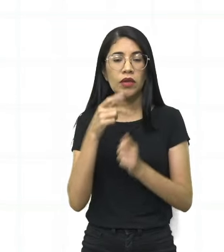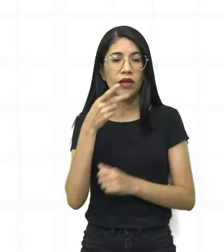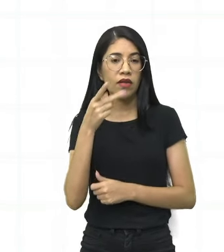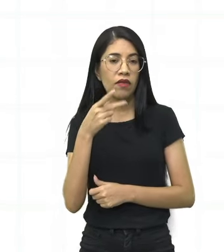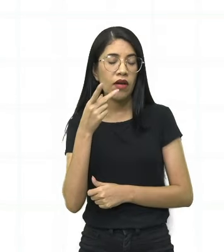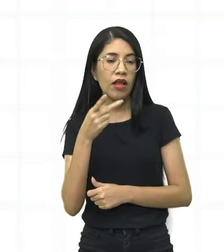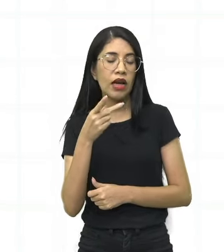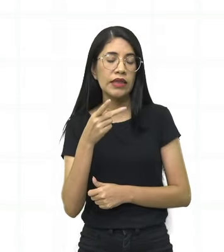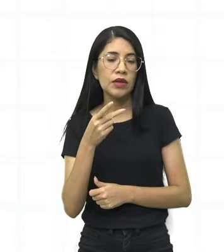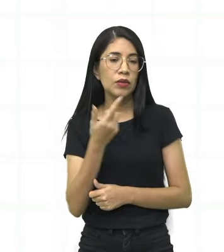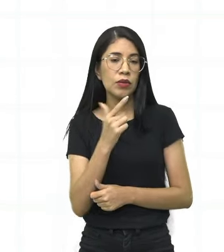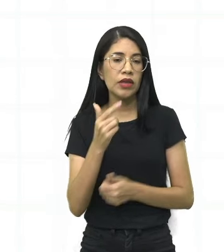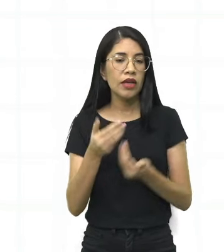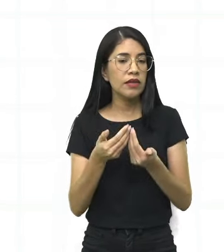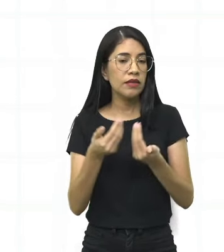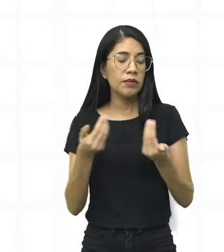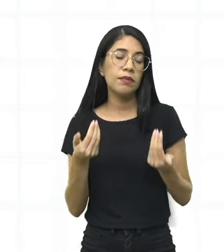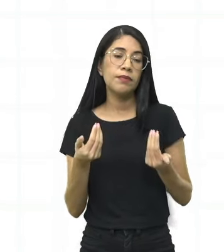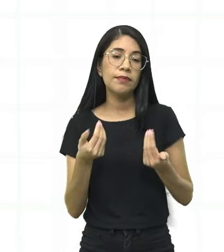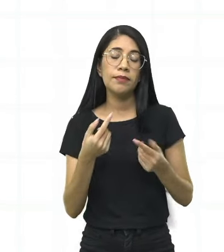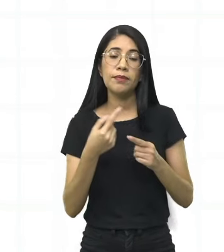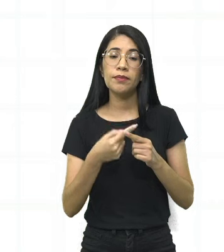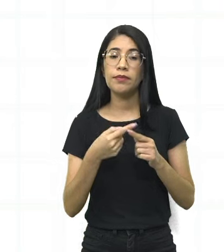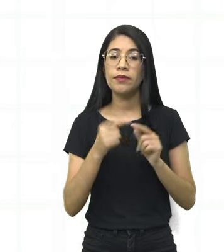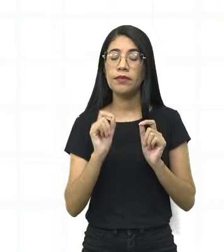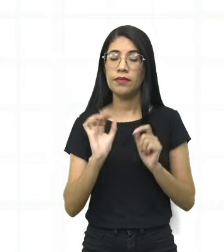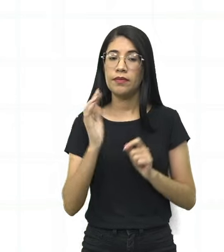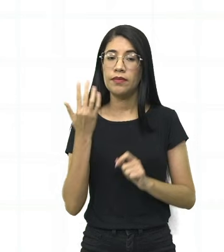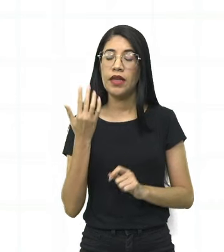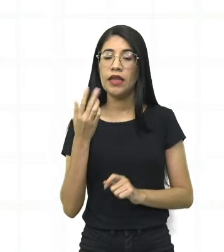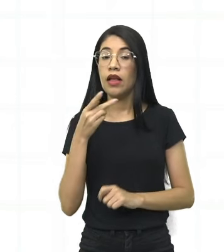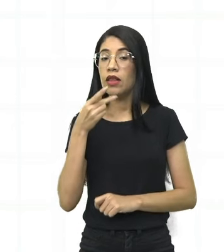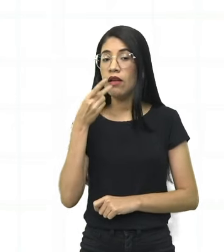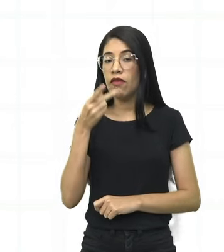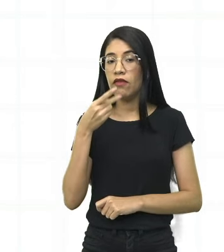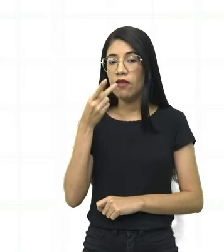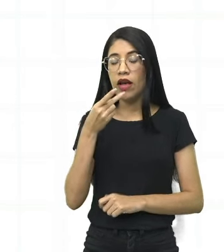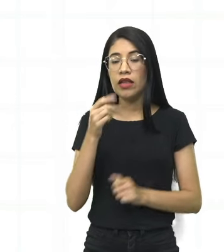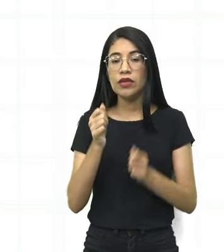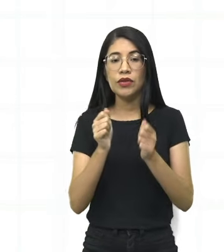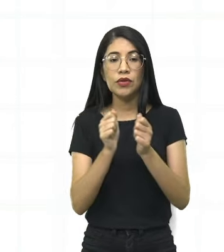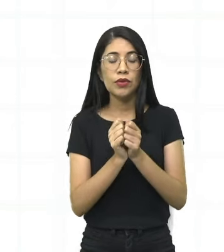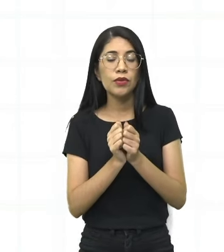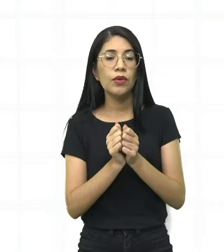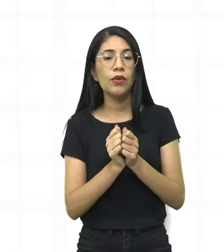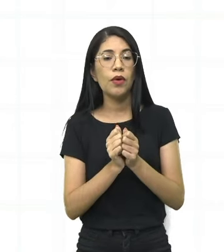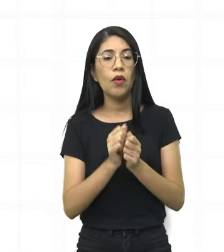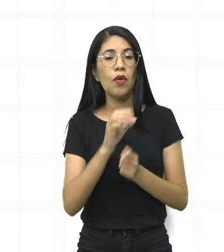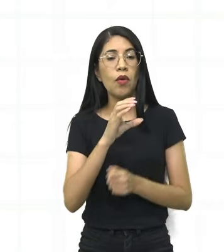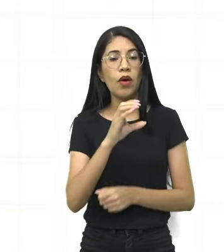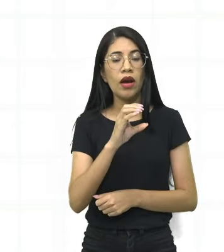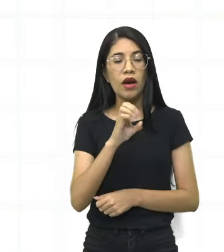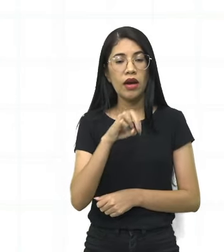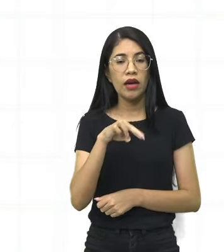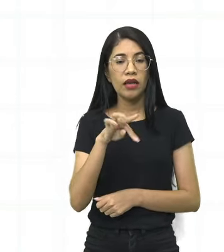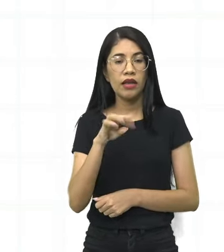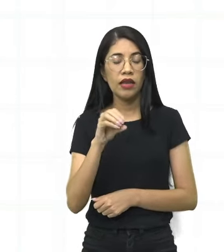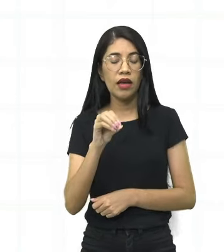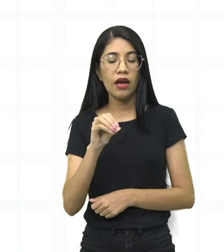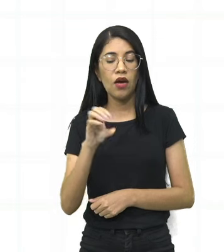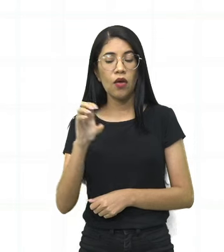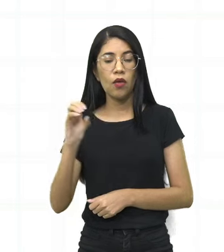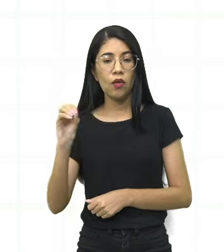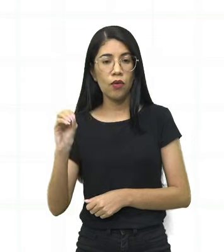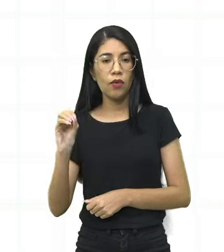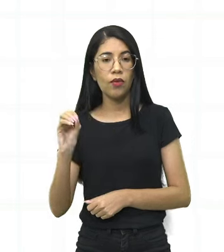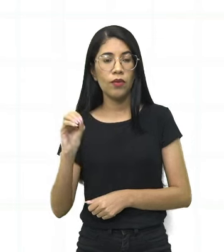não tem um cortezinho, tá bom? Porque ele que, na hora de pronunciar, ele juntou, tá bom? Opa, vamos voltar aqui. Muito bem.